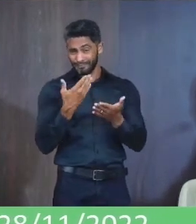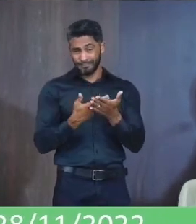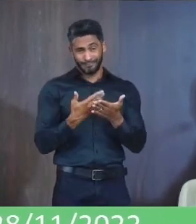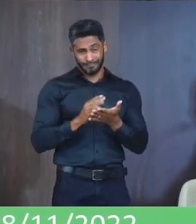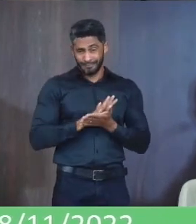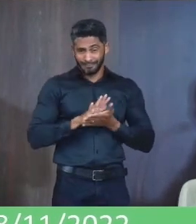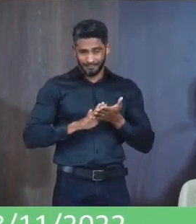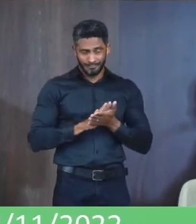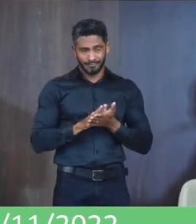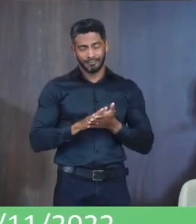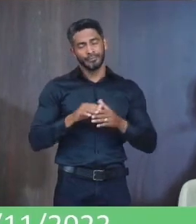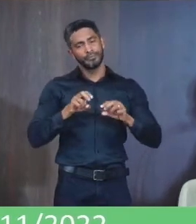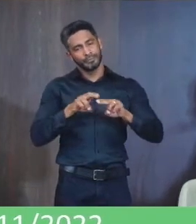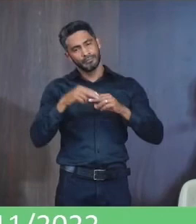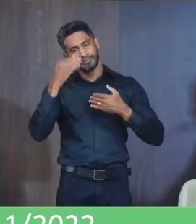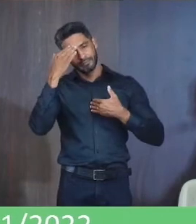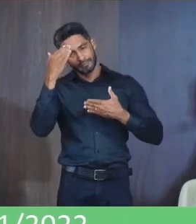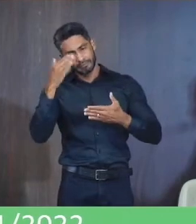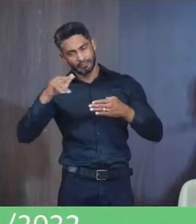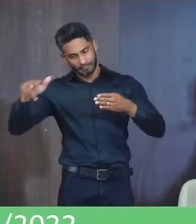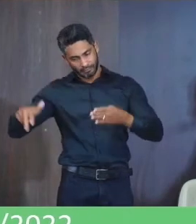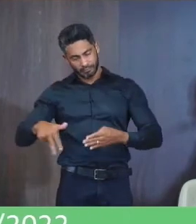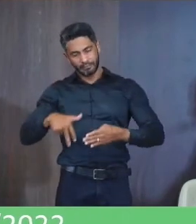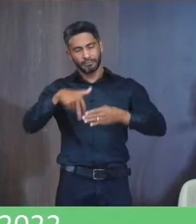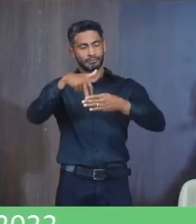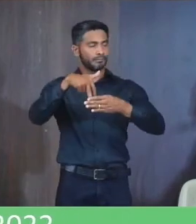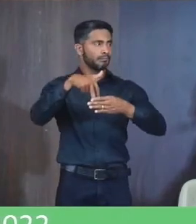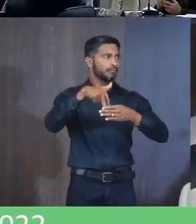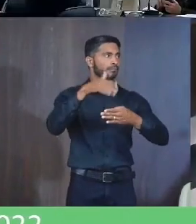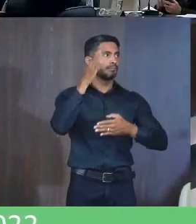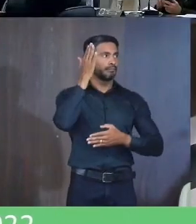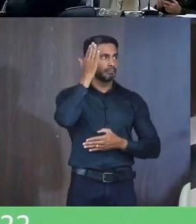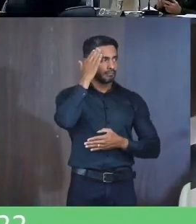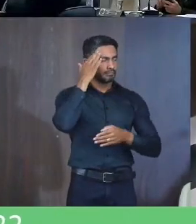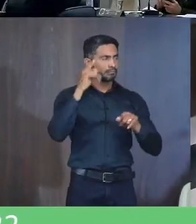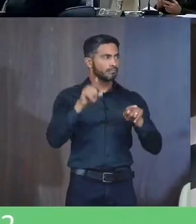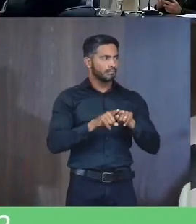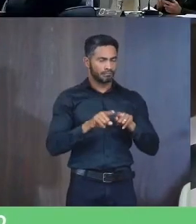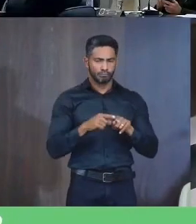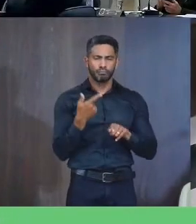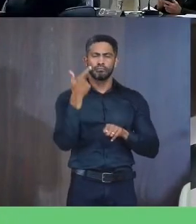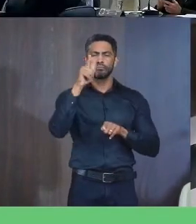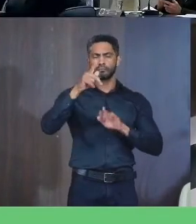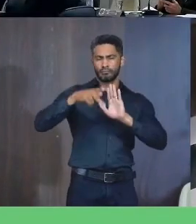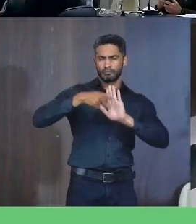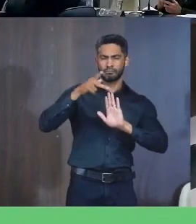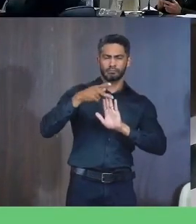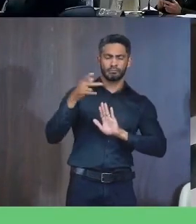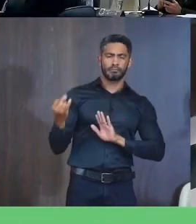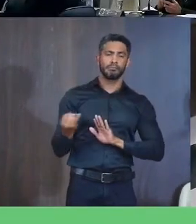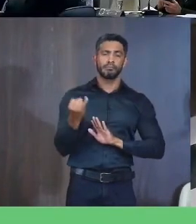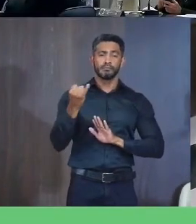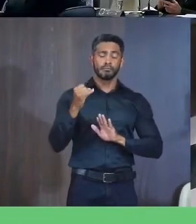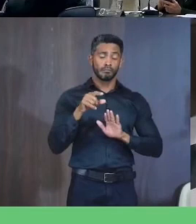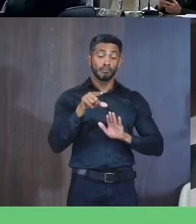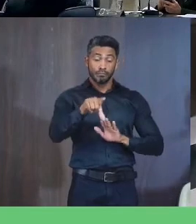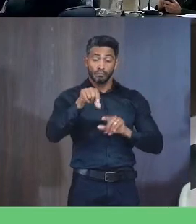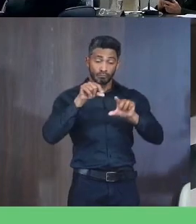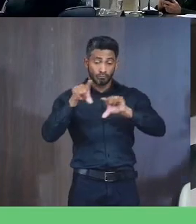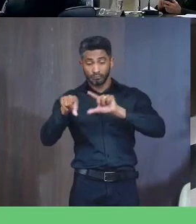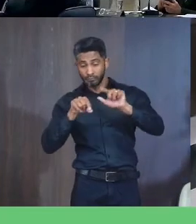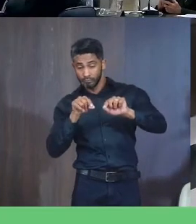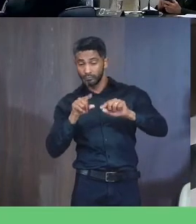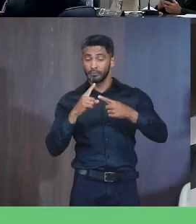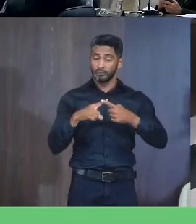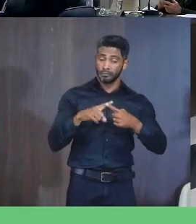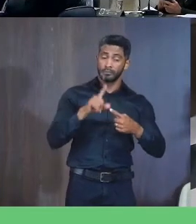por ora Eu agradeço Que a oportunidade De vir aqui Até essa tribuna Sabemos também Que aqui tem outros projetos Muito importantes Eu citei esses aqui Porque são os projetos Que